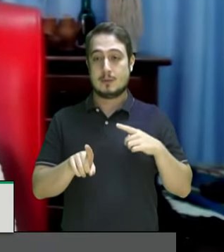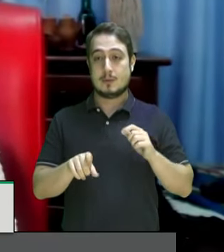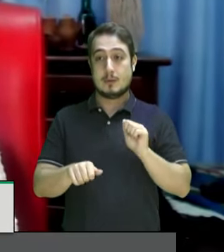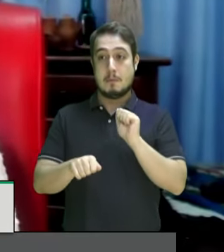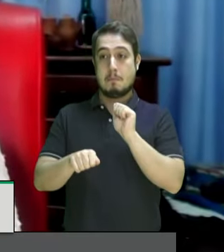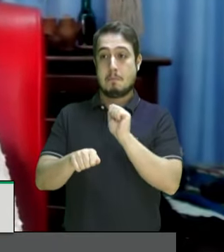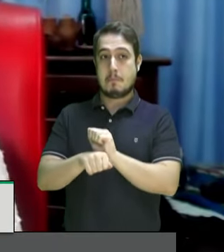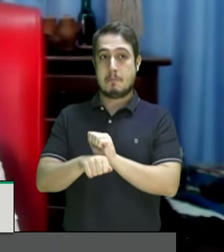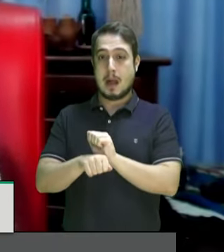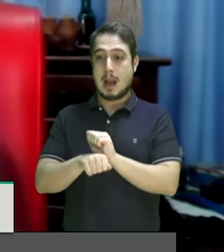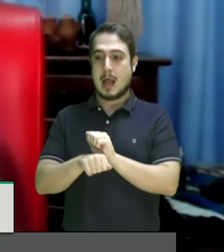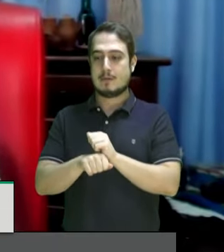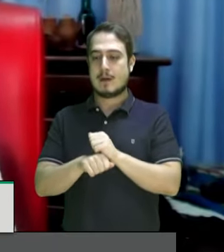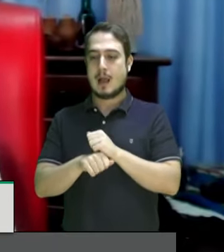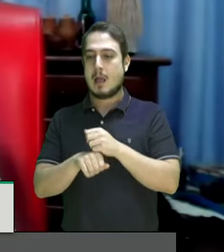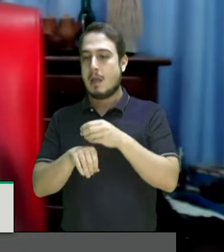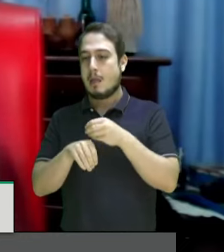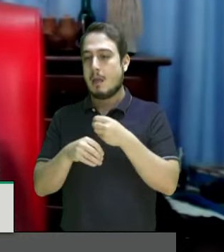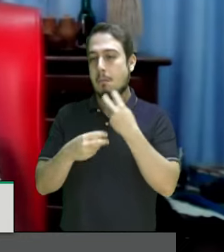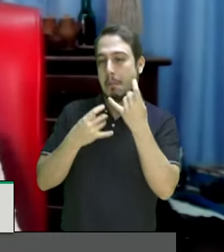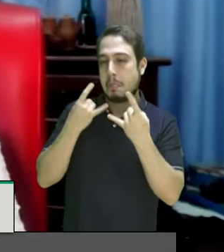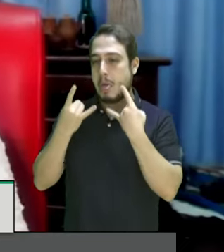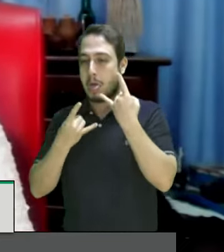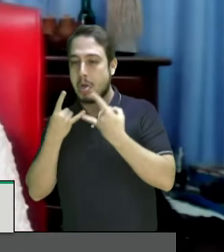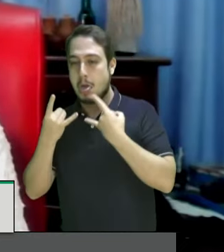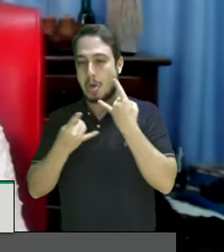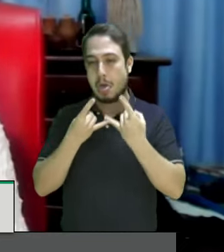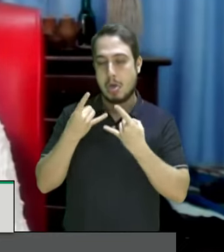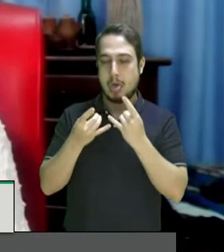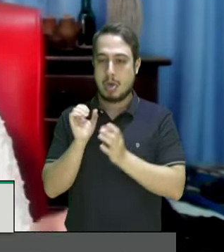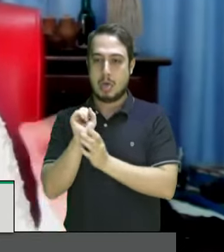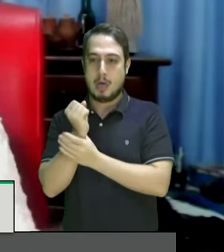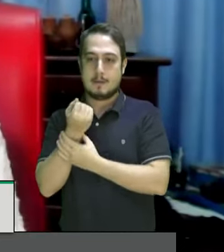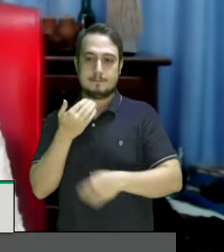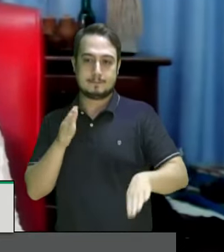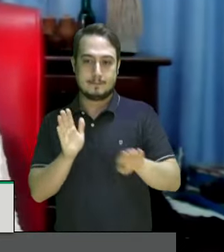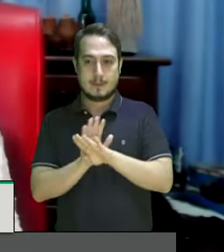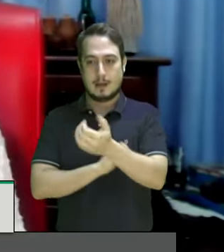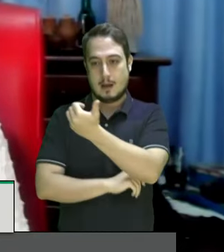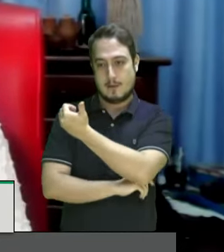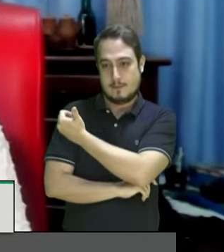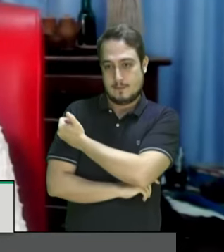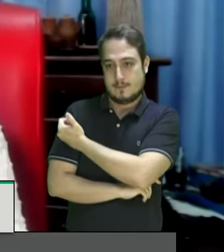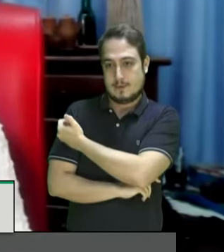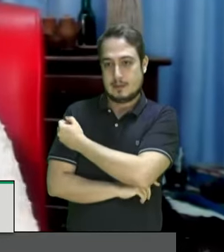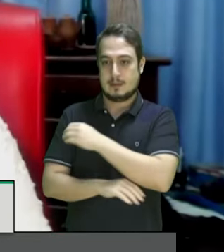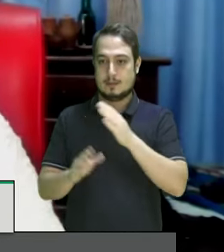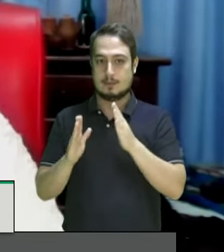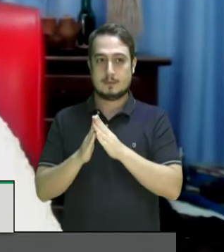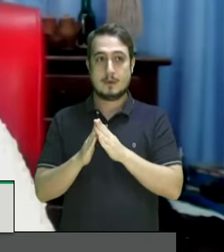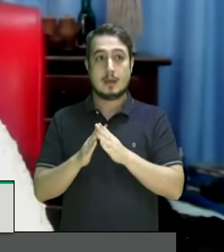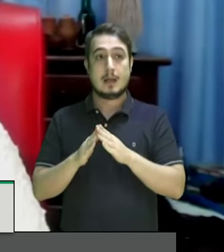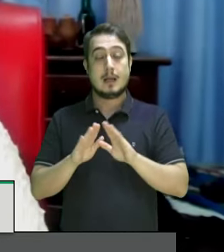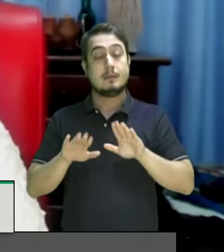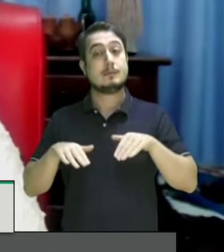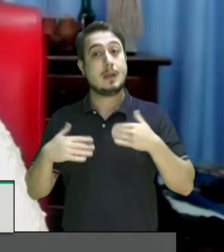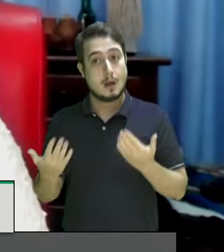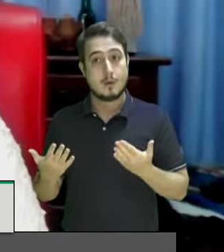o povo brasileiro no que se refere à questão da garantia da chegada da vacina nas suas casas então